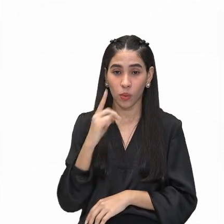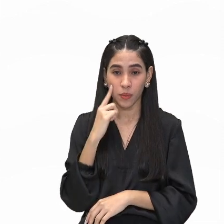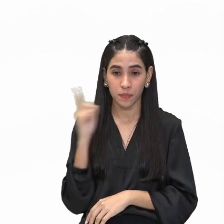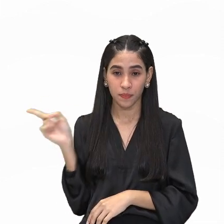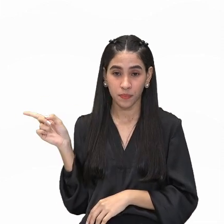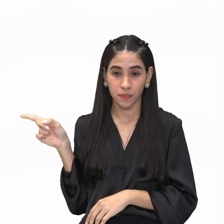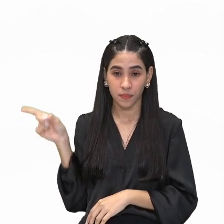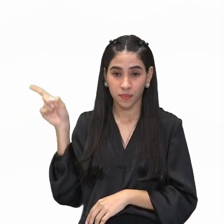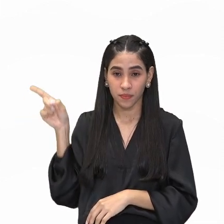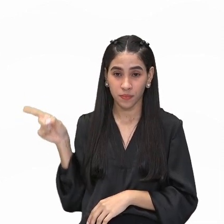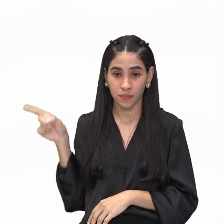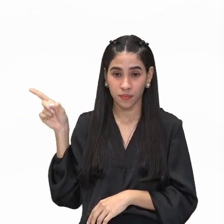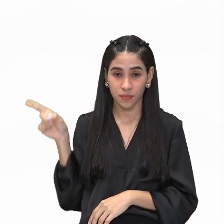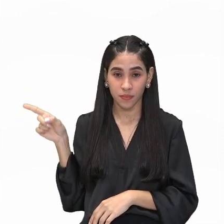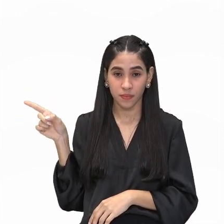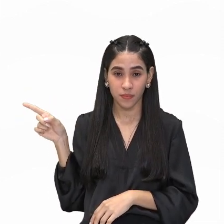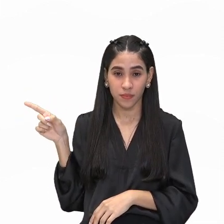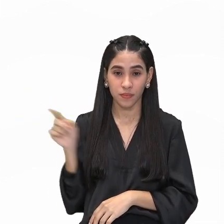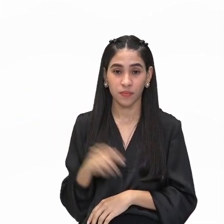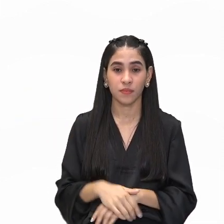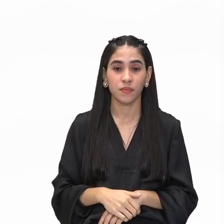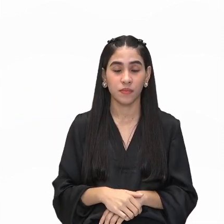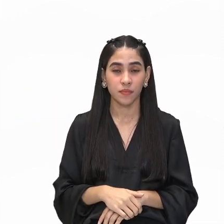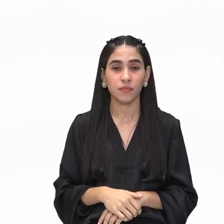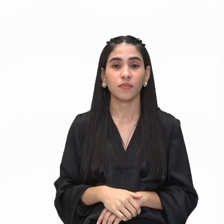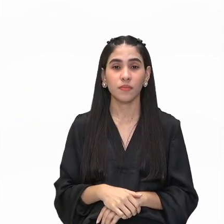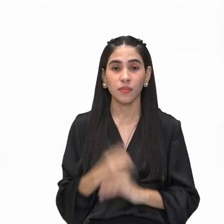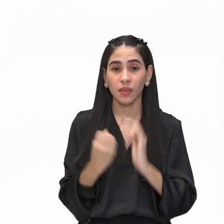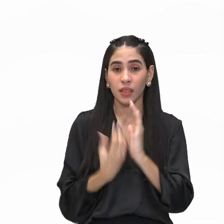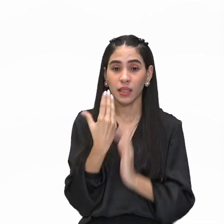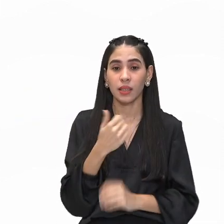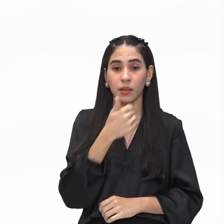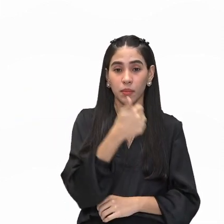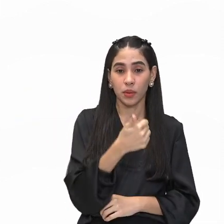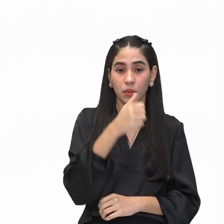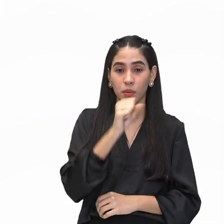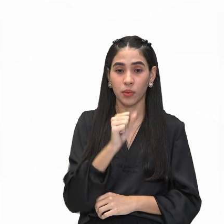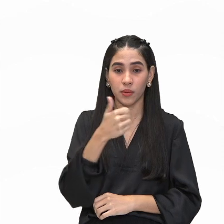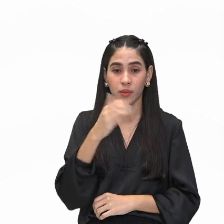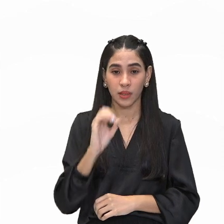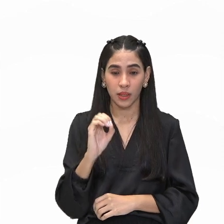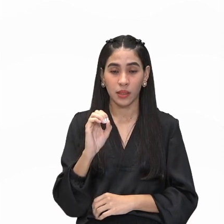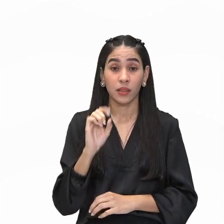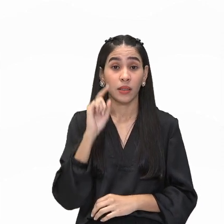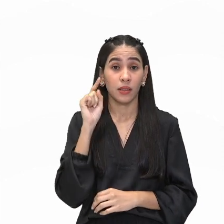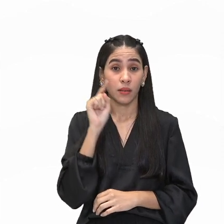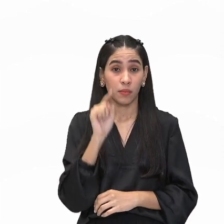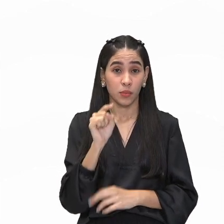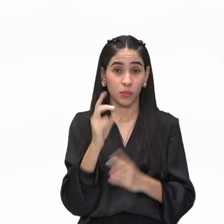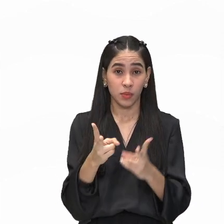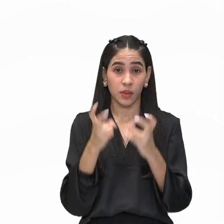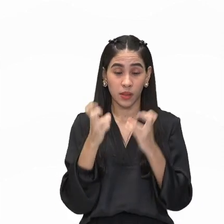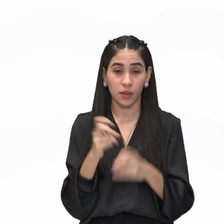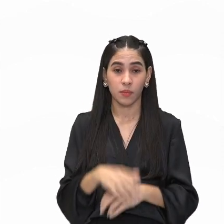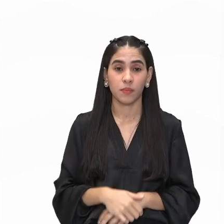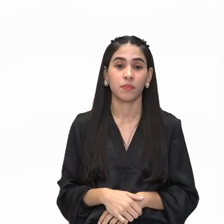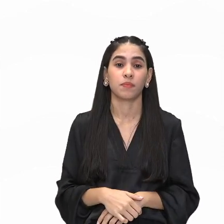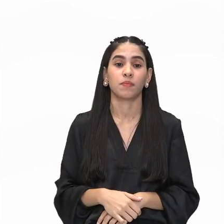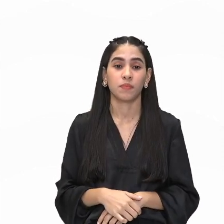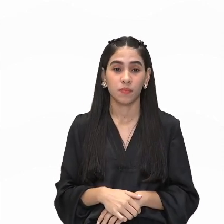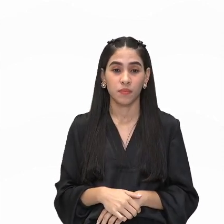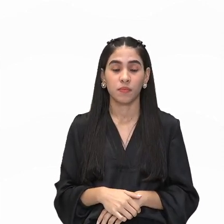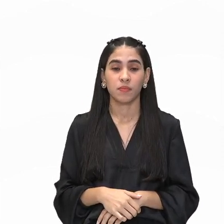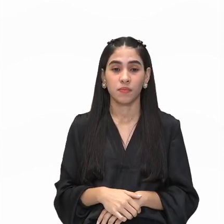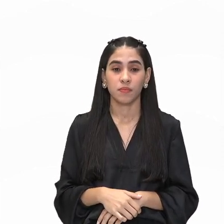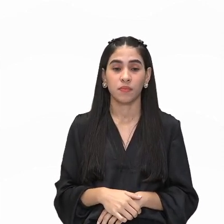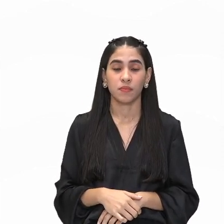Francisco Góia, que ela foi produzida em 1810. Então, repare bem aí, olha só, o Desastre da